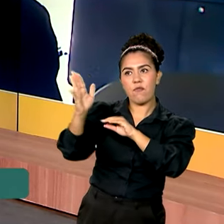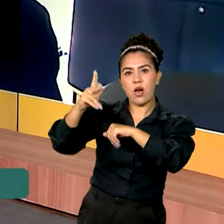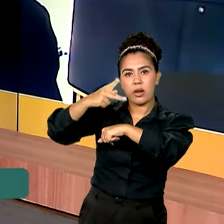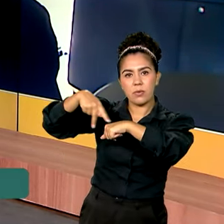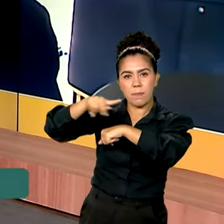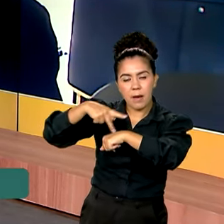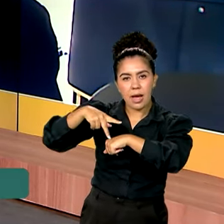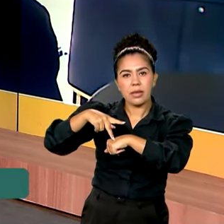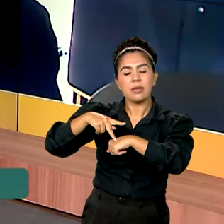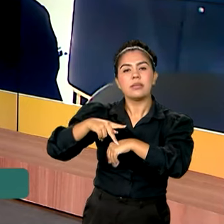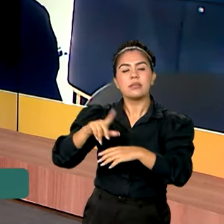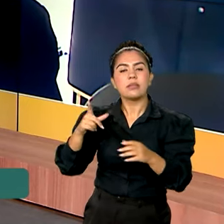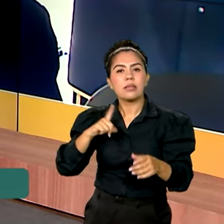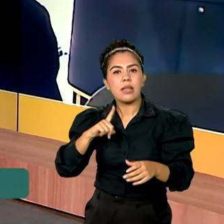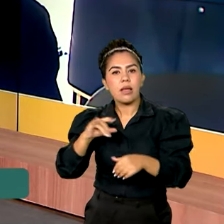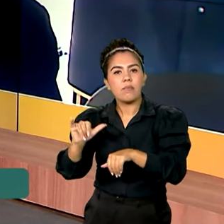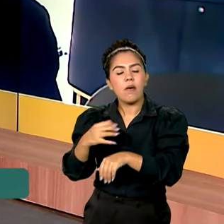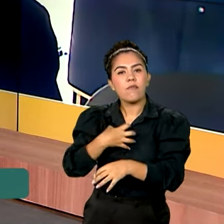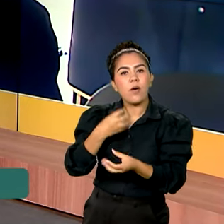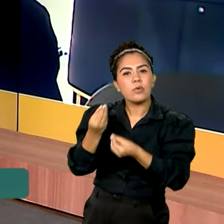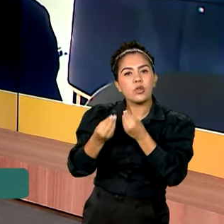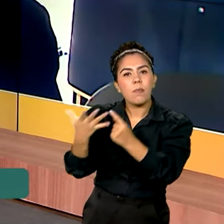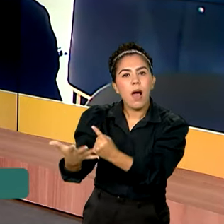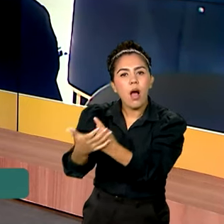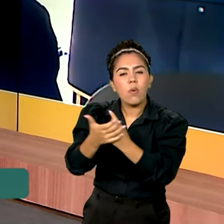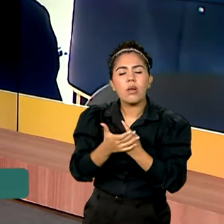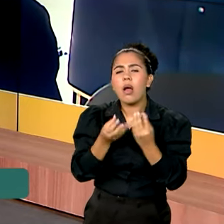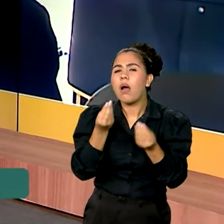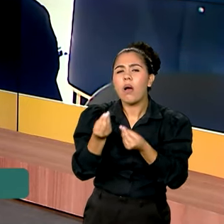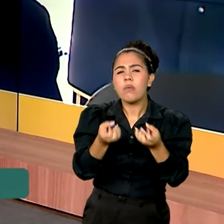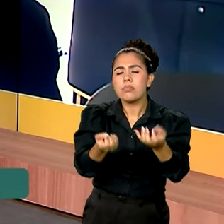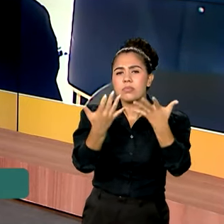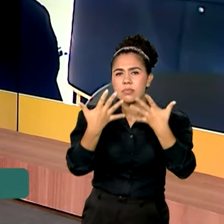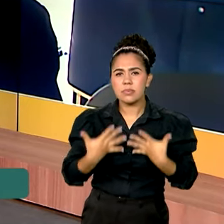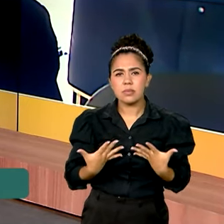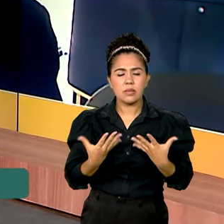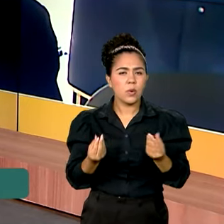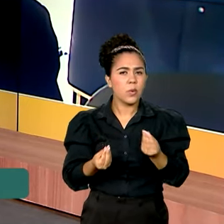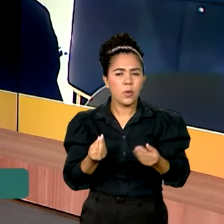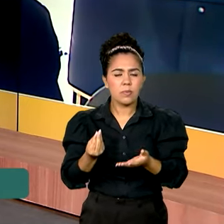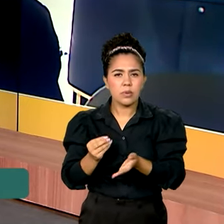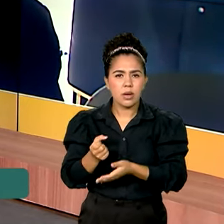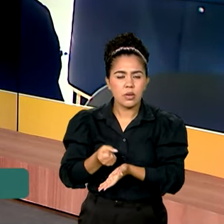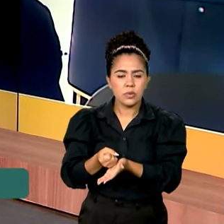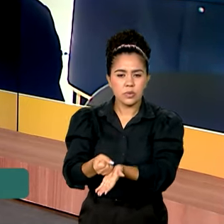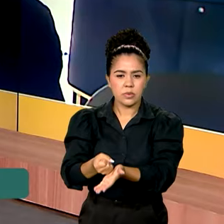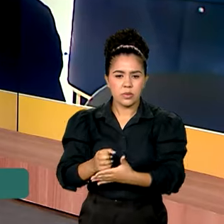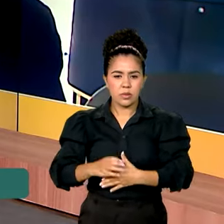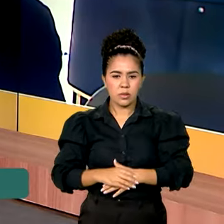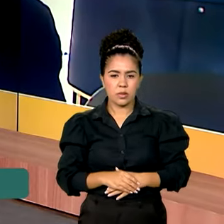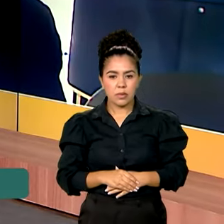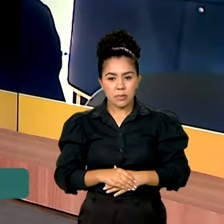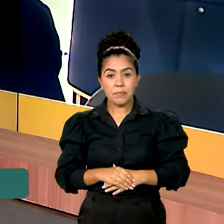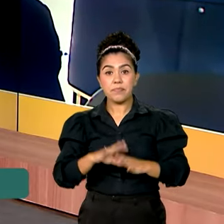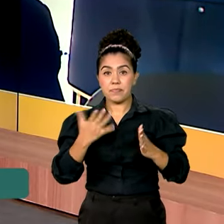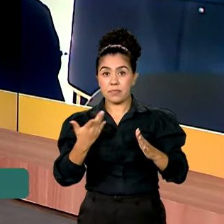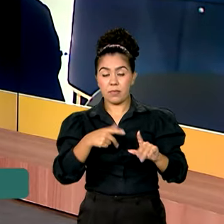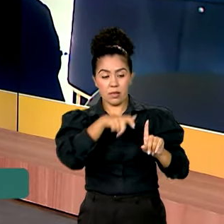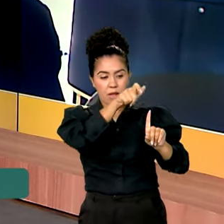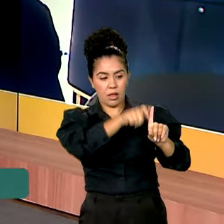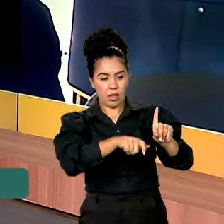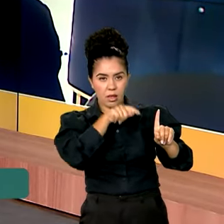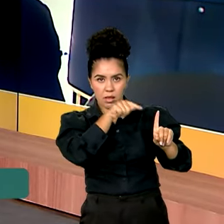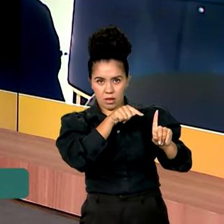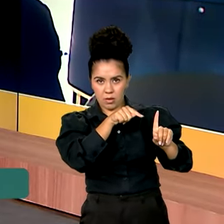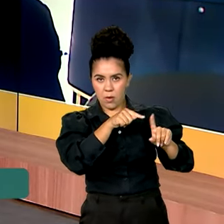de acolhimento e avaliação. Explica para a gente como se dá essa ajuda, secretário. O médico, quando ingressa